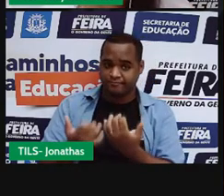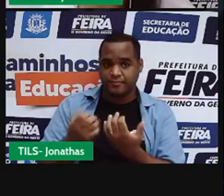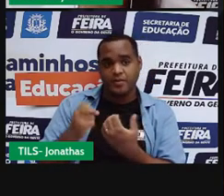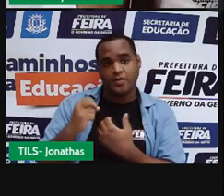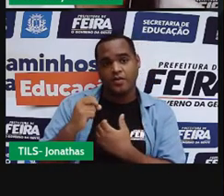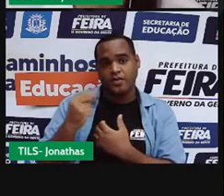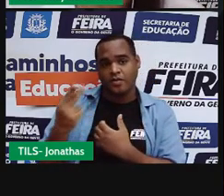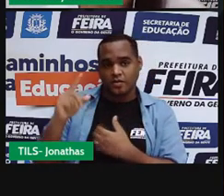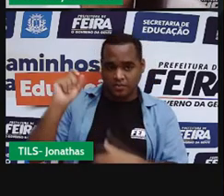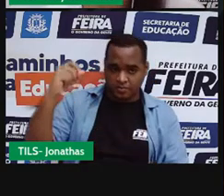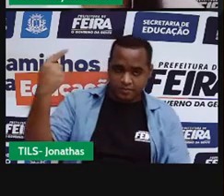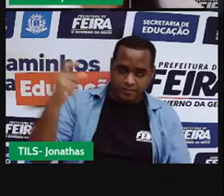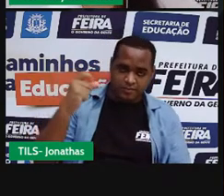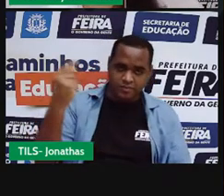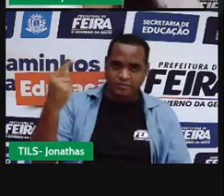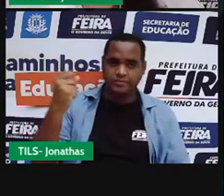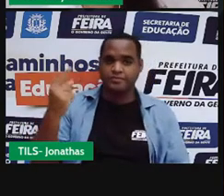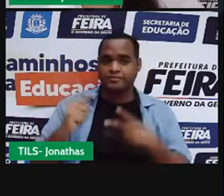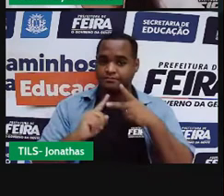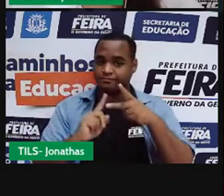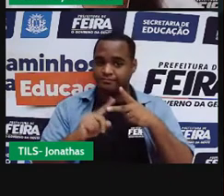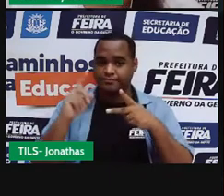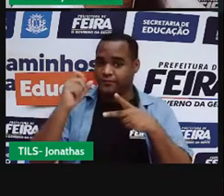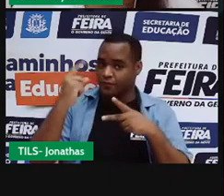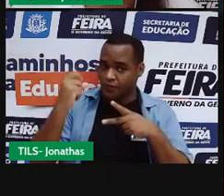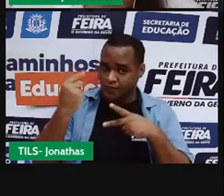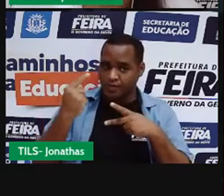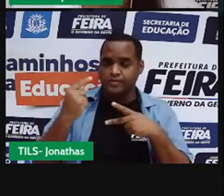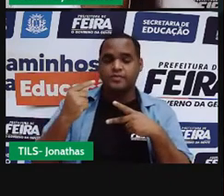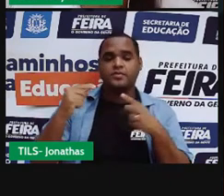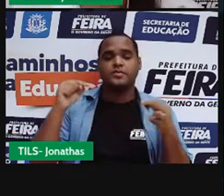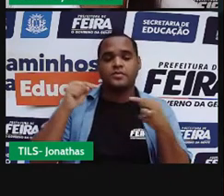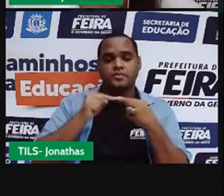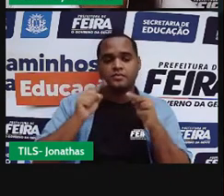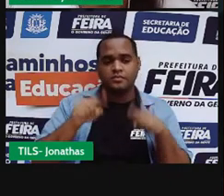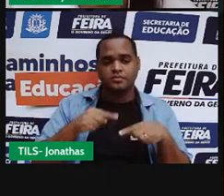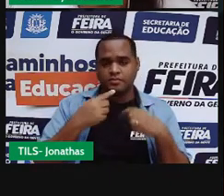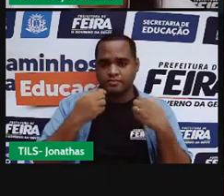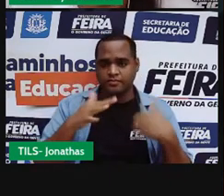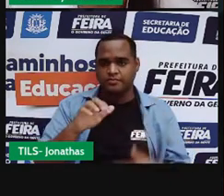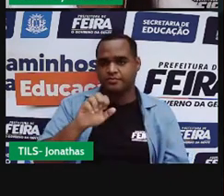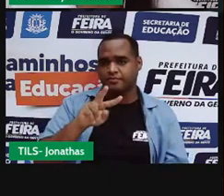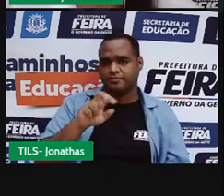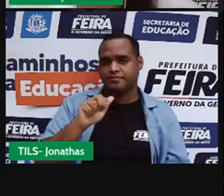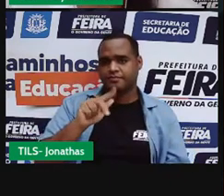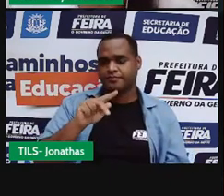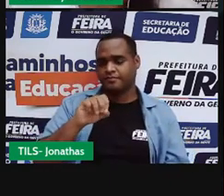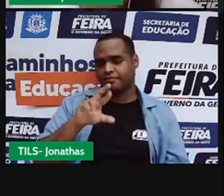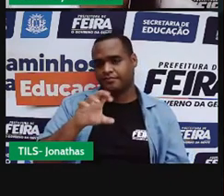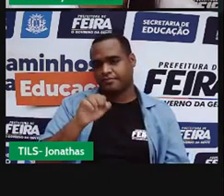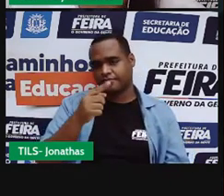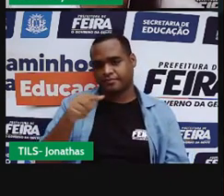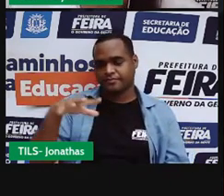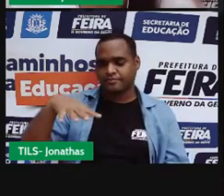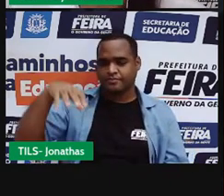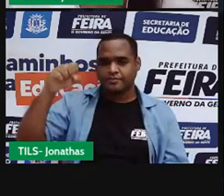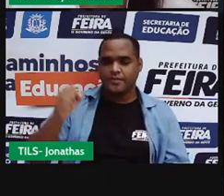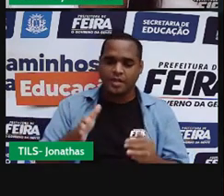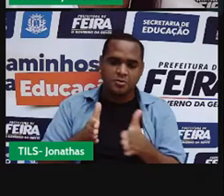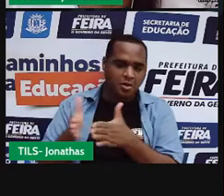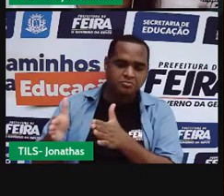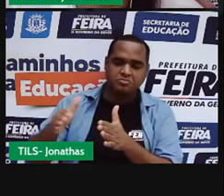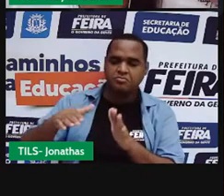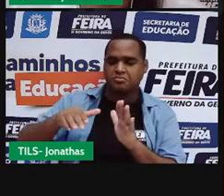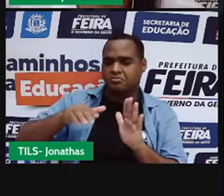pode ser o sol, que é o sol na verdade. Que aí nesse caso a gente chama de evaporação, que é o que acontece nos lagos, rios e